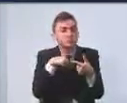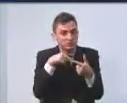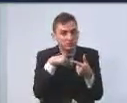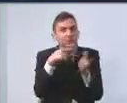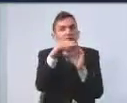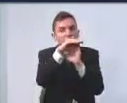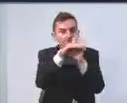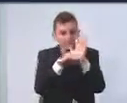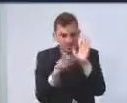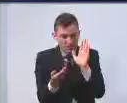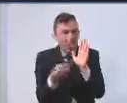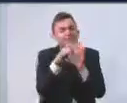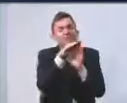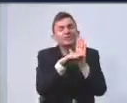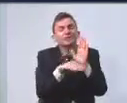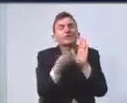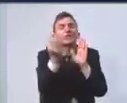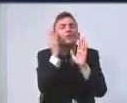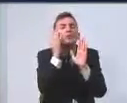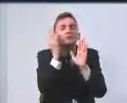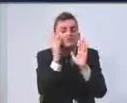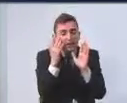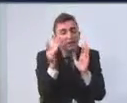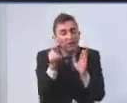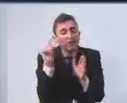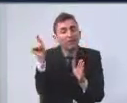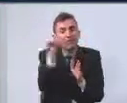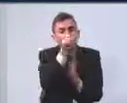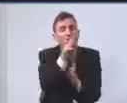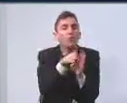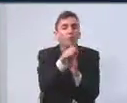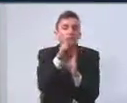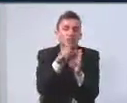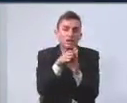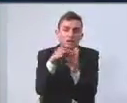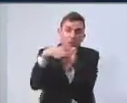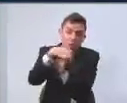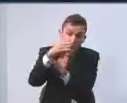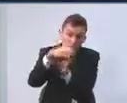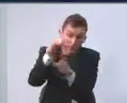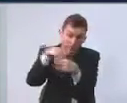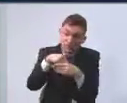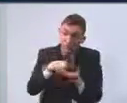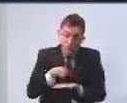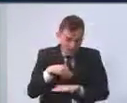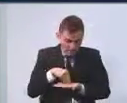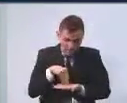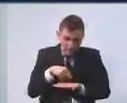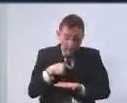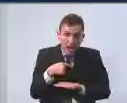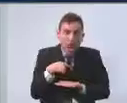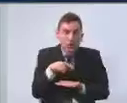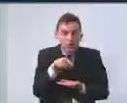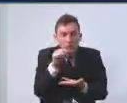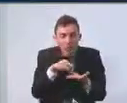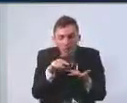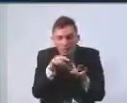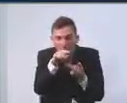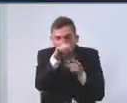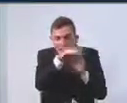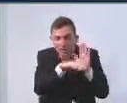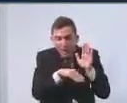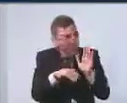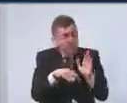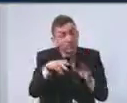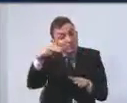estabelecidos, vereador, pelos conselhos. e não pela secretaria. Isso é muito importante, essa definição.